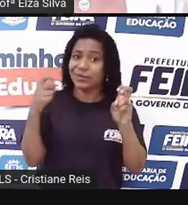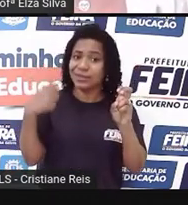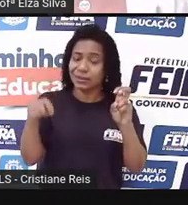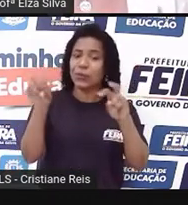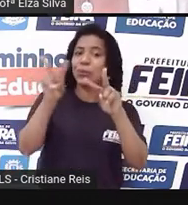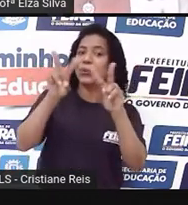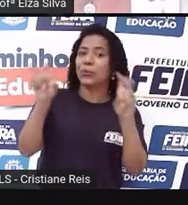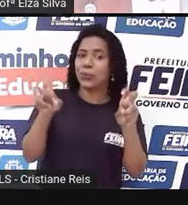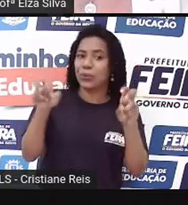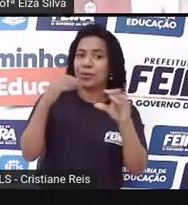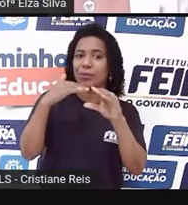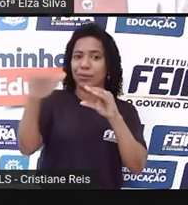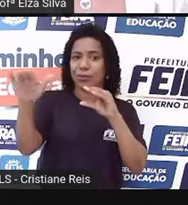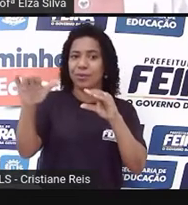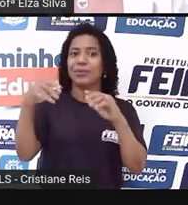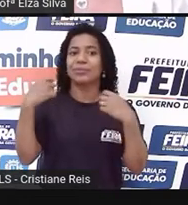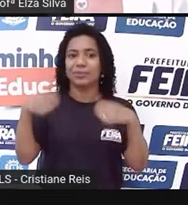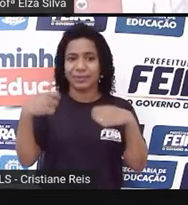aqui é dispensado.